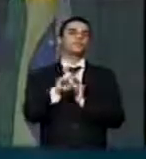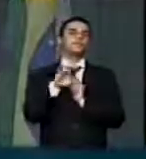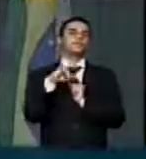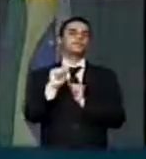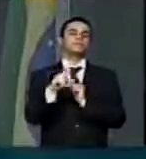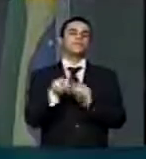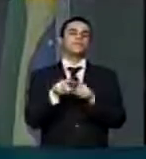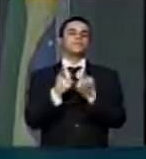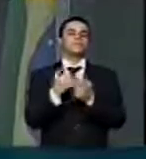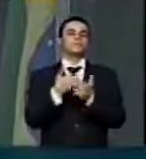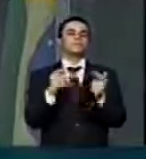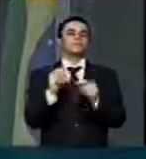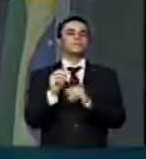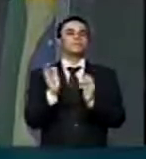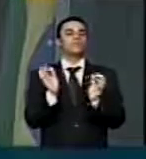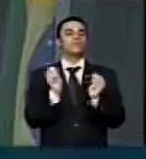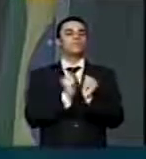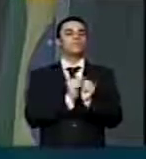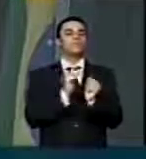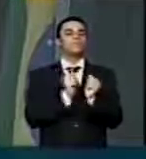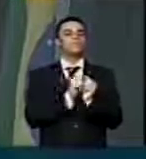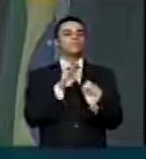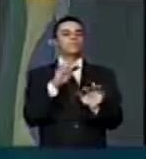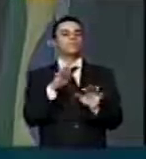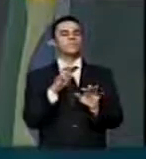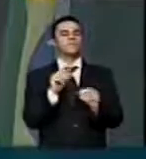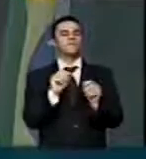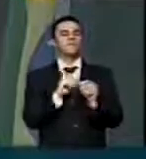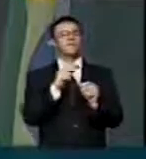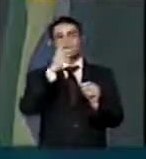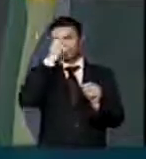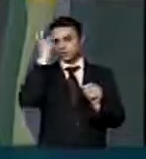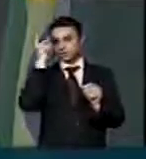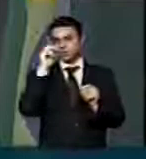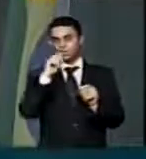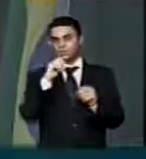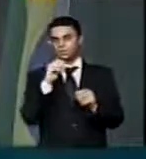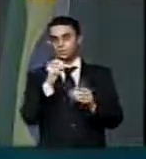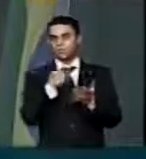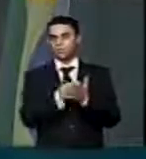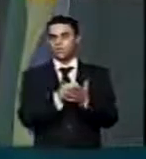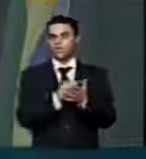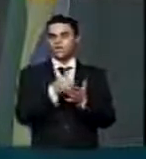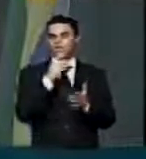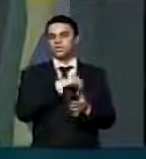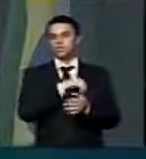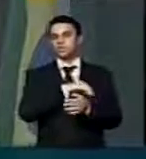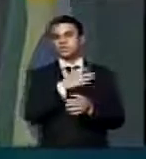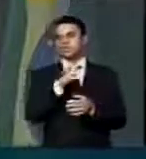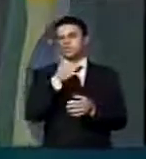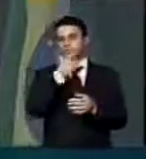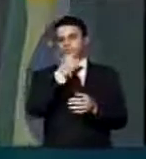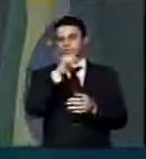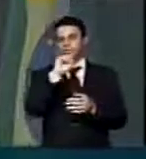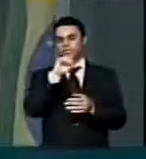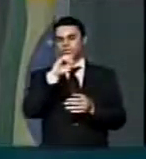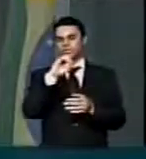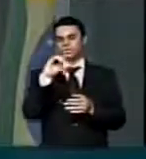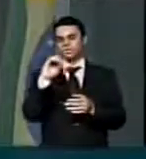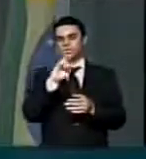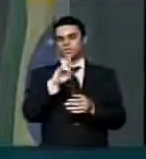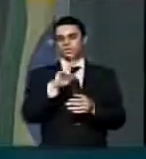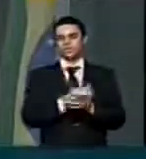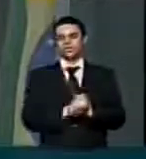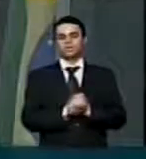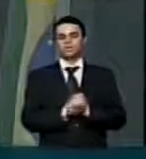dessa defasagem nos últimos anos já faz um trabalhador deste, que ganha entre 1.800 reais e pouco mais do que